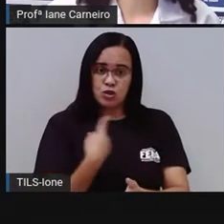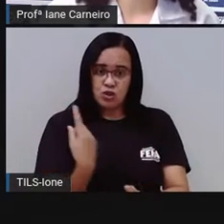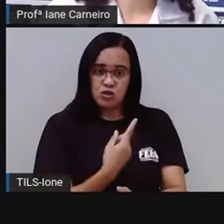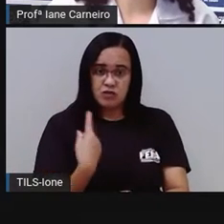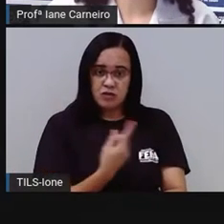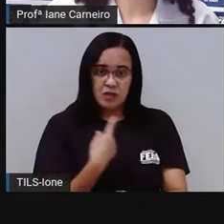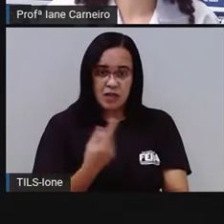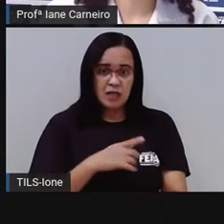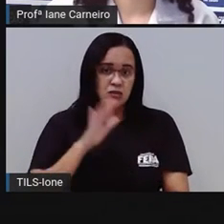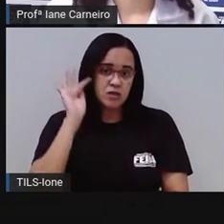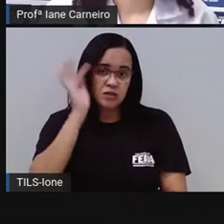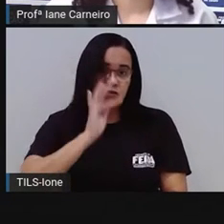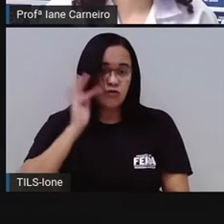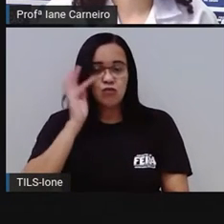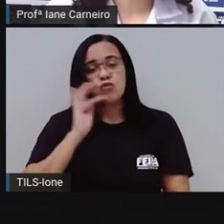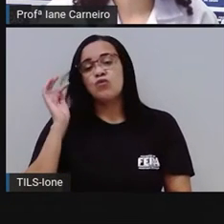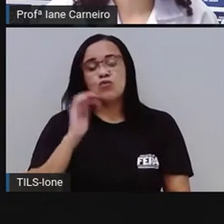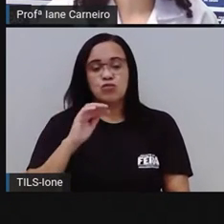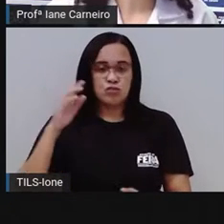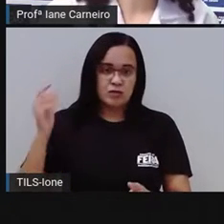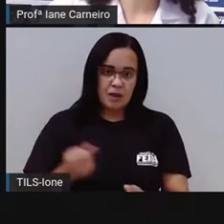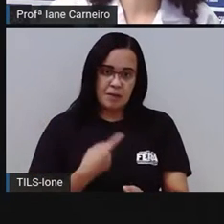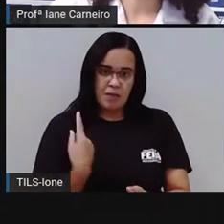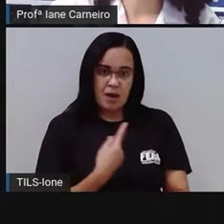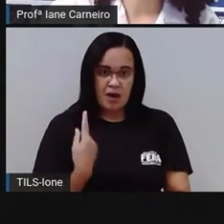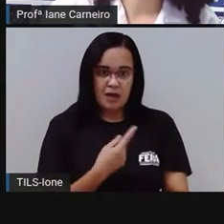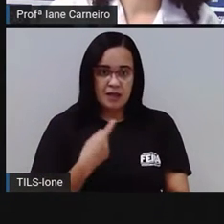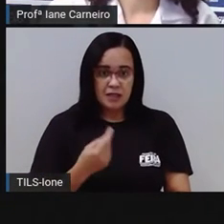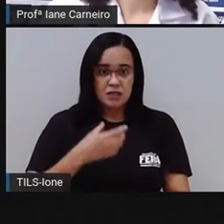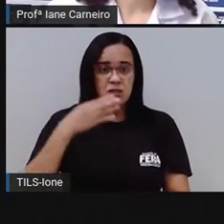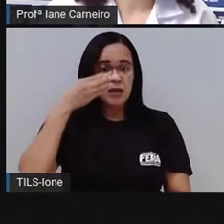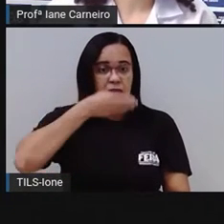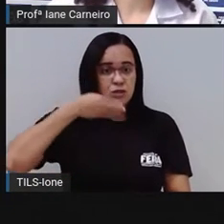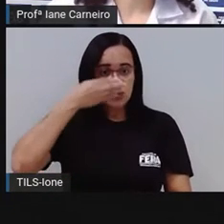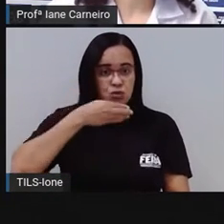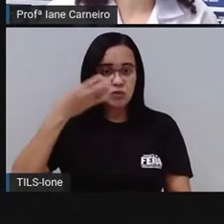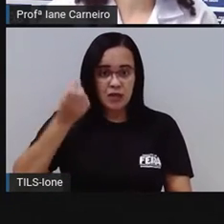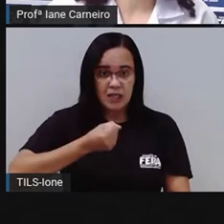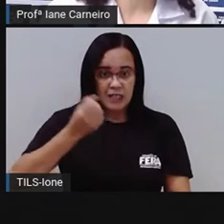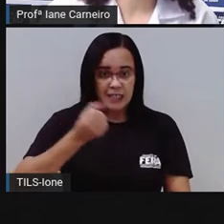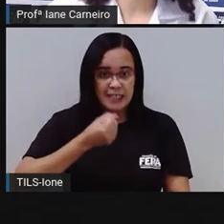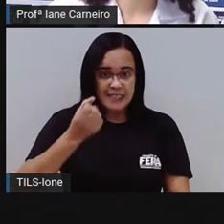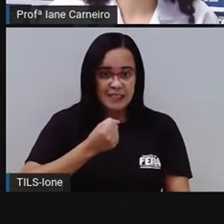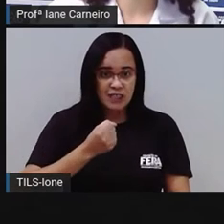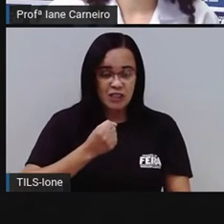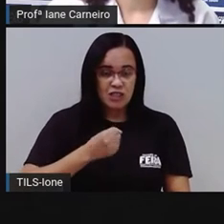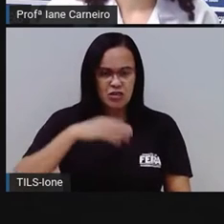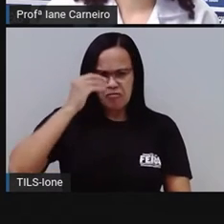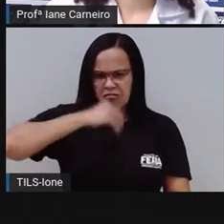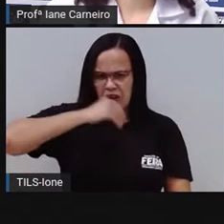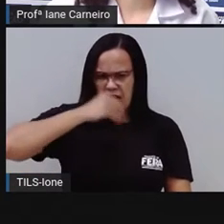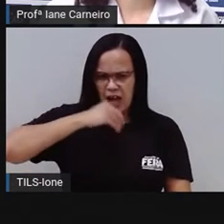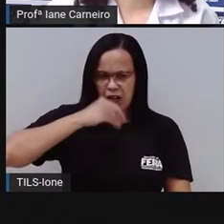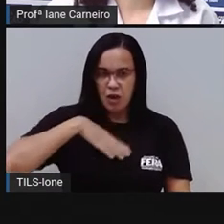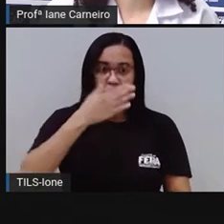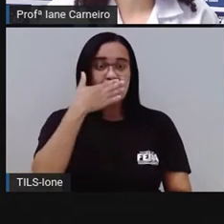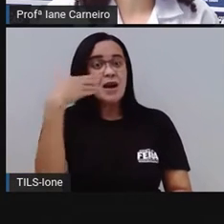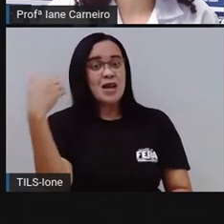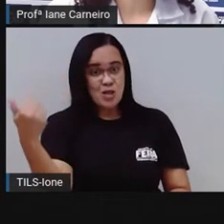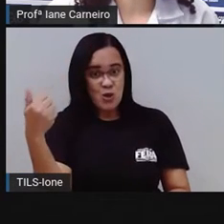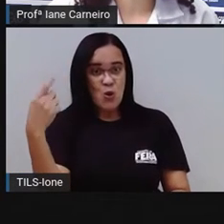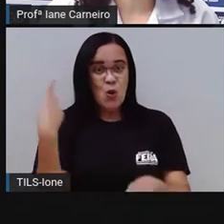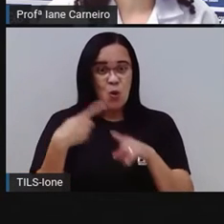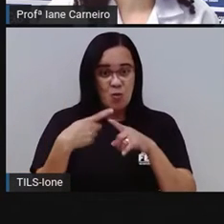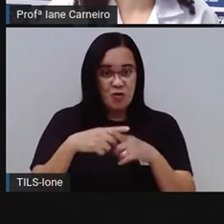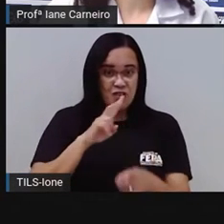fruto a gente bate com açúcar e com leite e a fraqueza ele combate, pois é forte